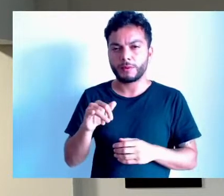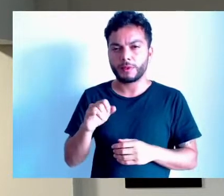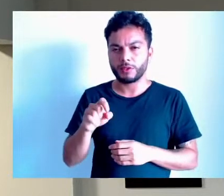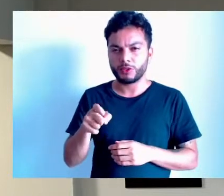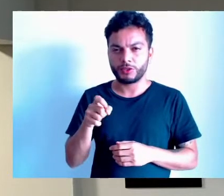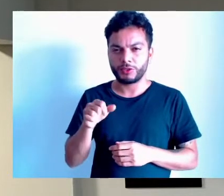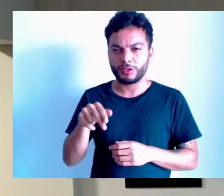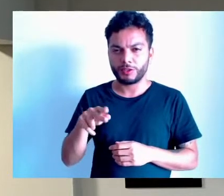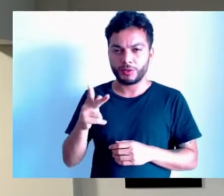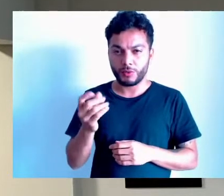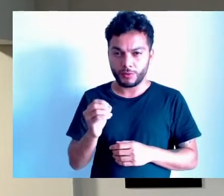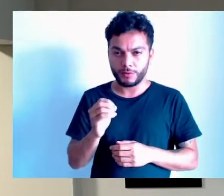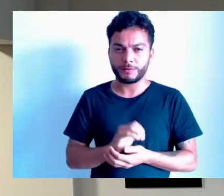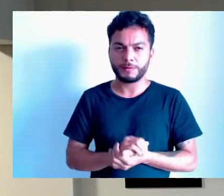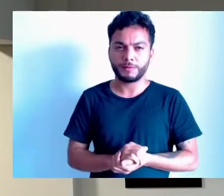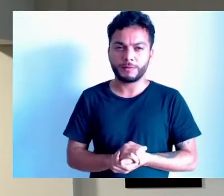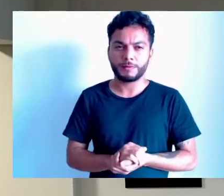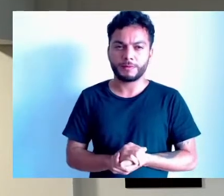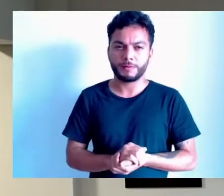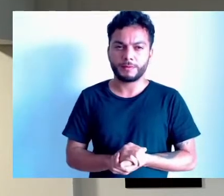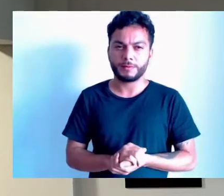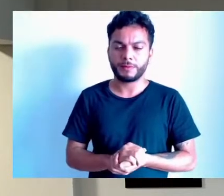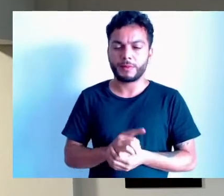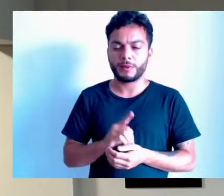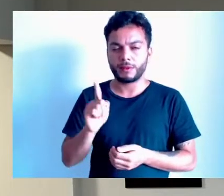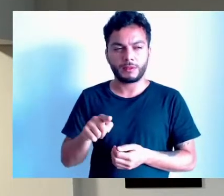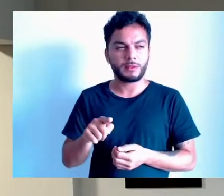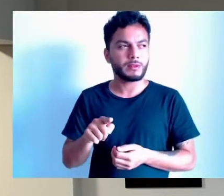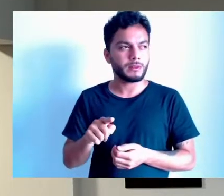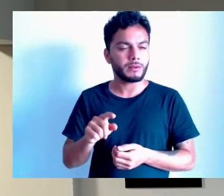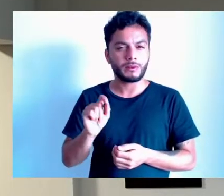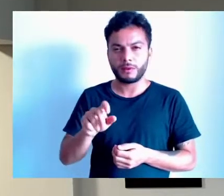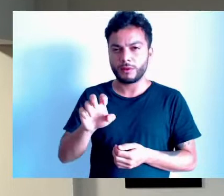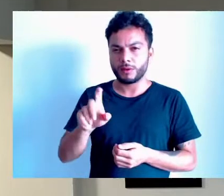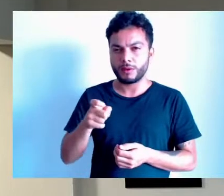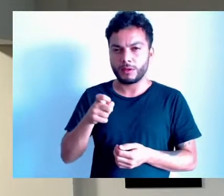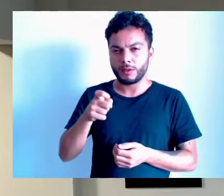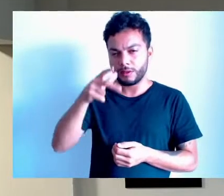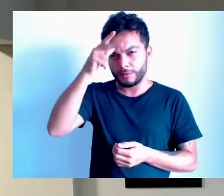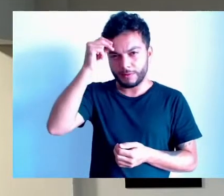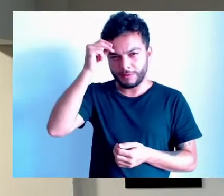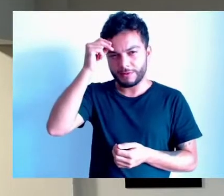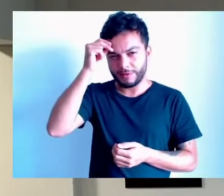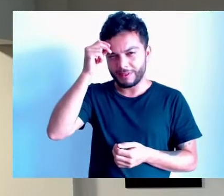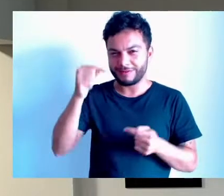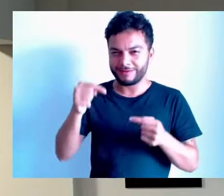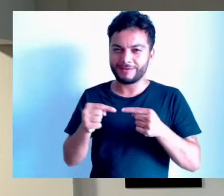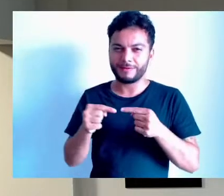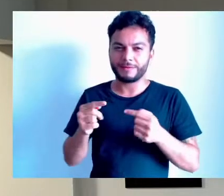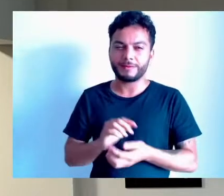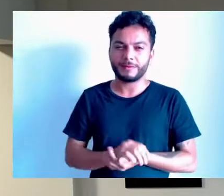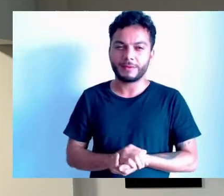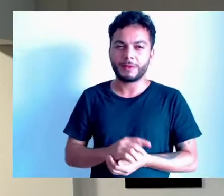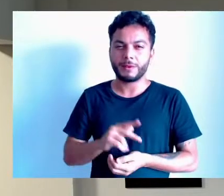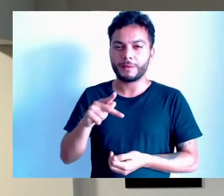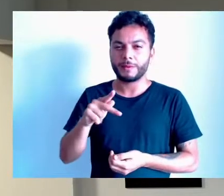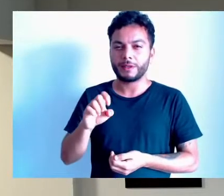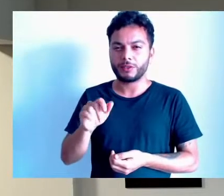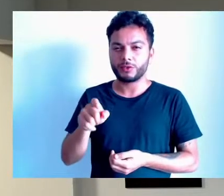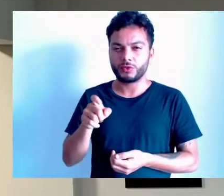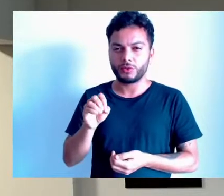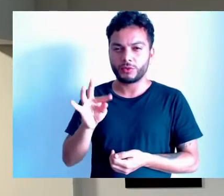Peixoto, que deram o nome ao saudoso ex-prefeito, Salmi Peixoto, que eles deram o nome da equipe.